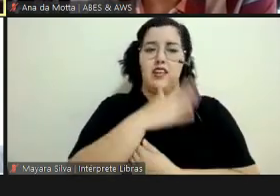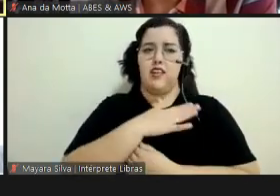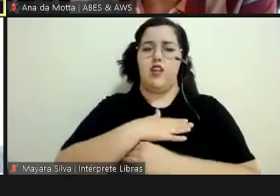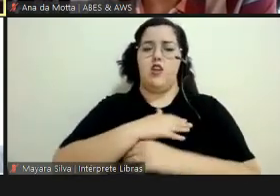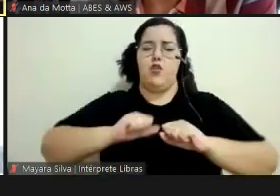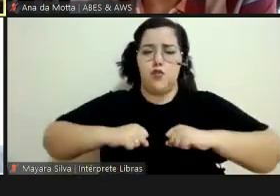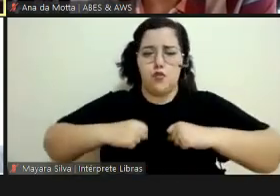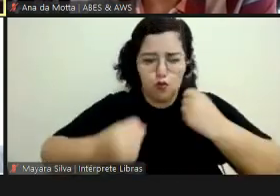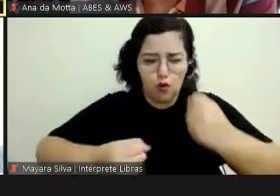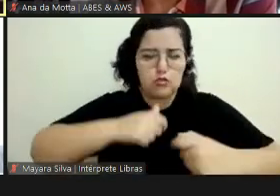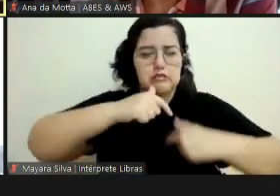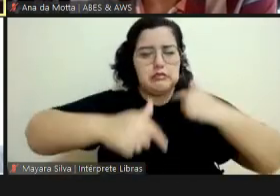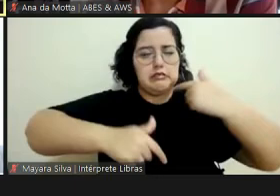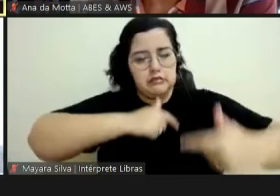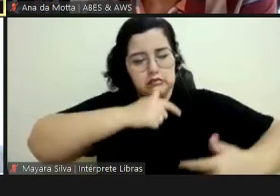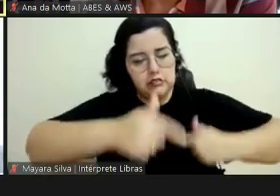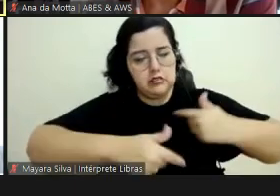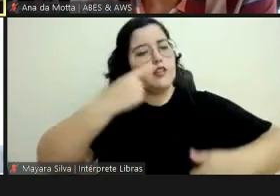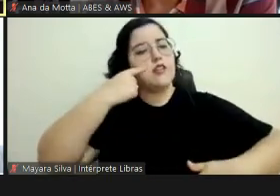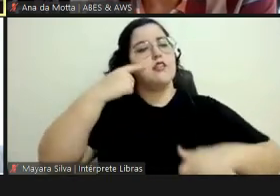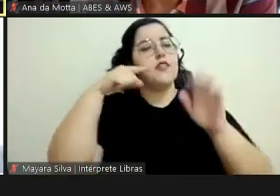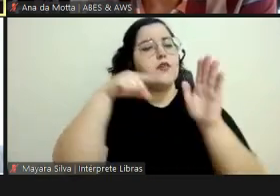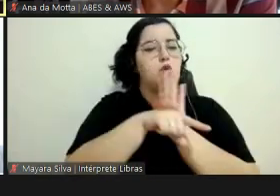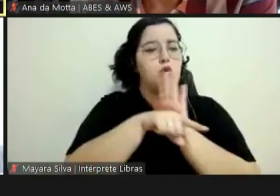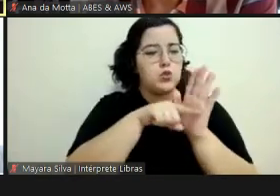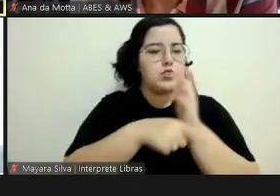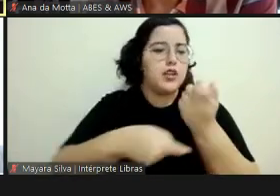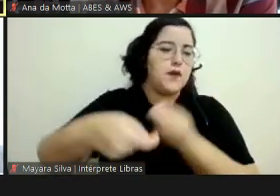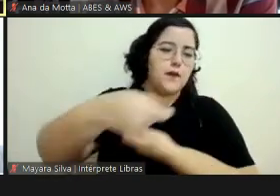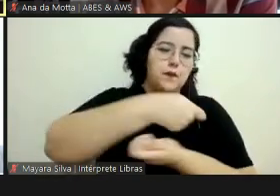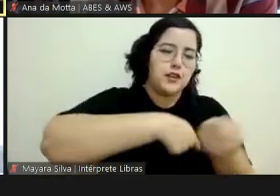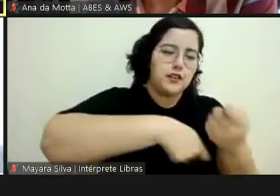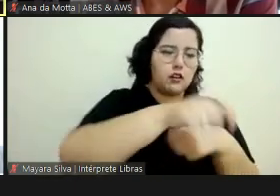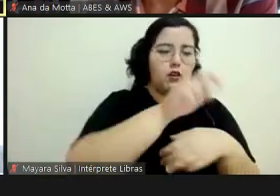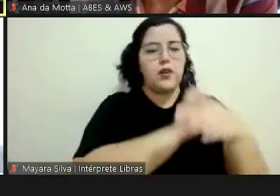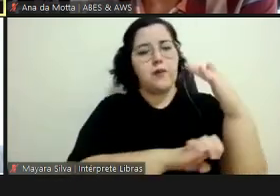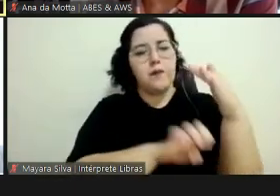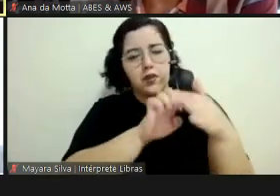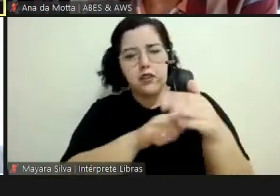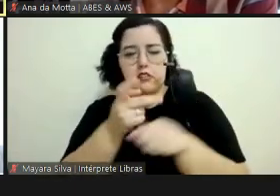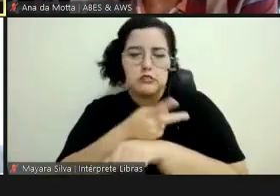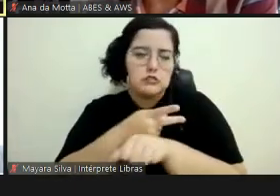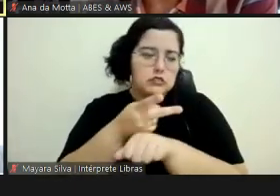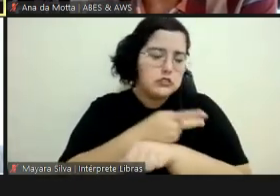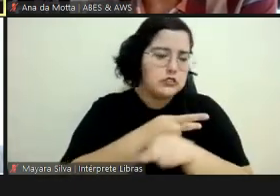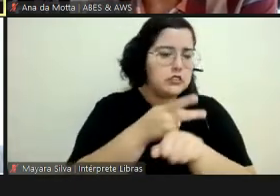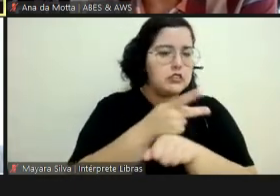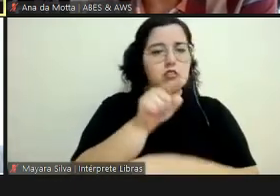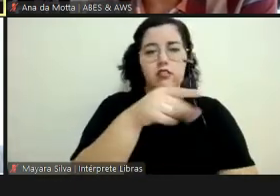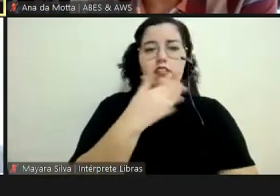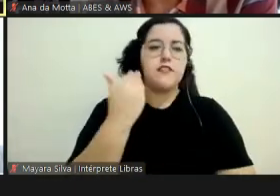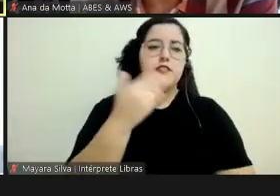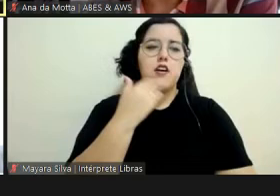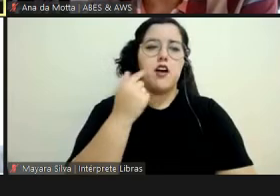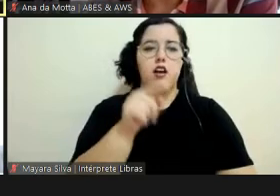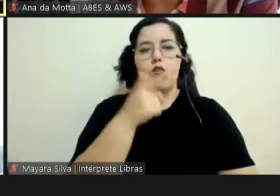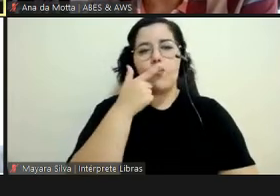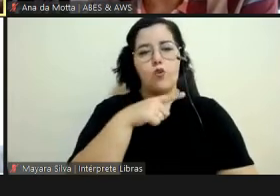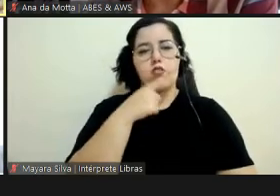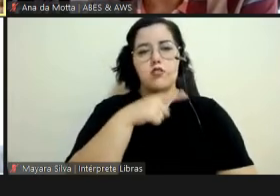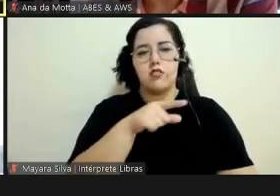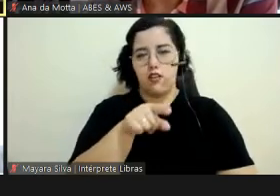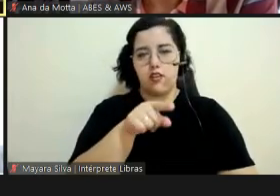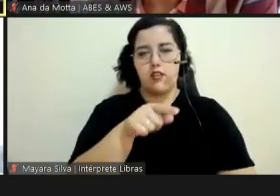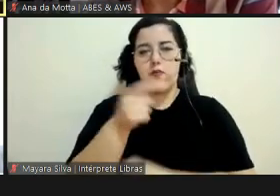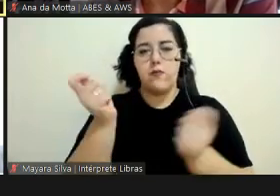esforço de consultar o mercado, de consultar as empresas, de virar e falar assim, o que você tem? Toda essa análise de solução